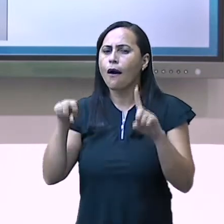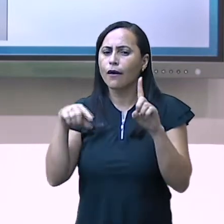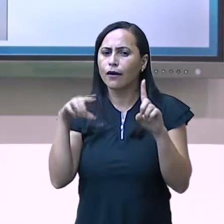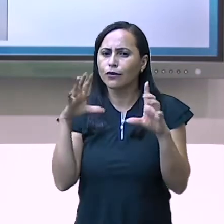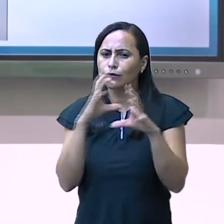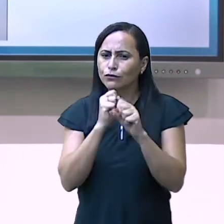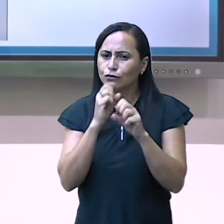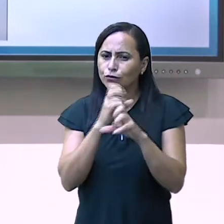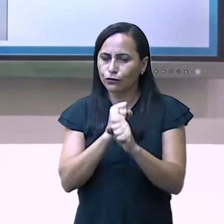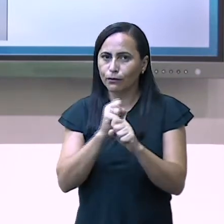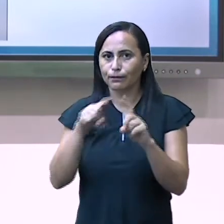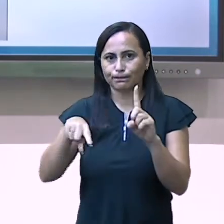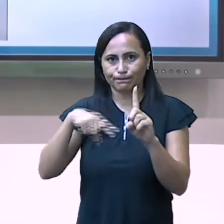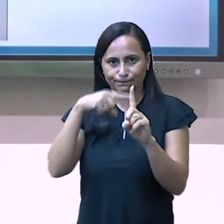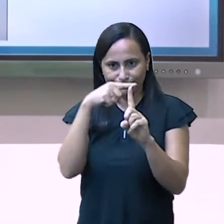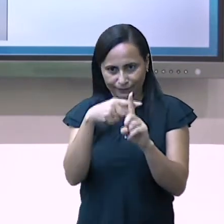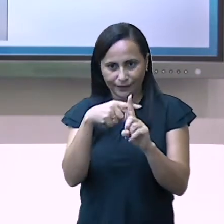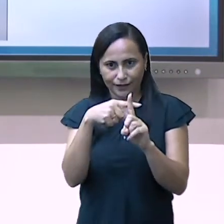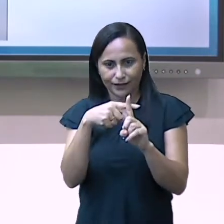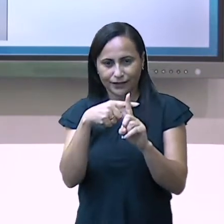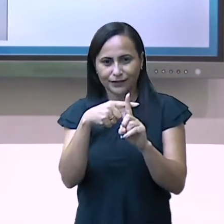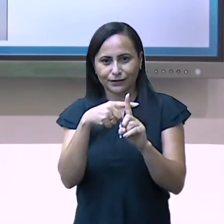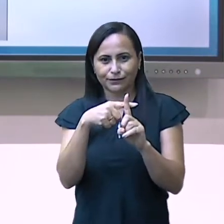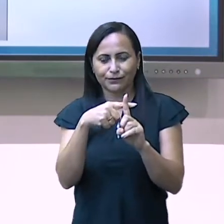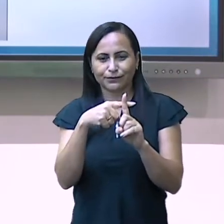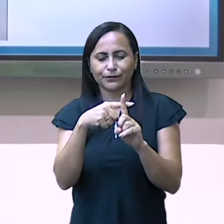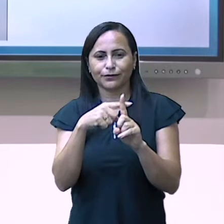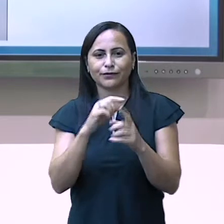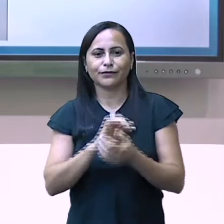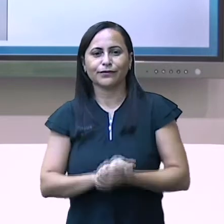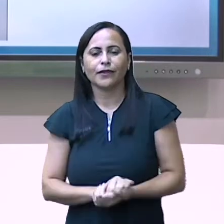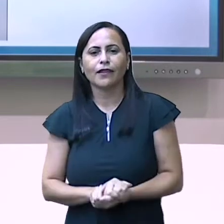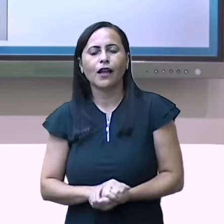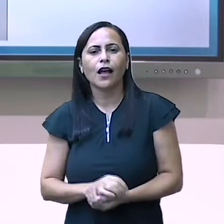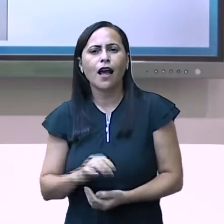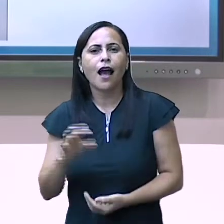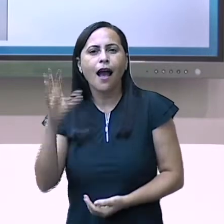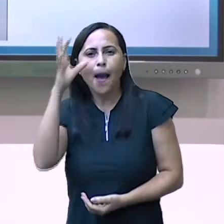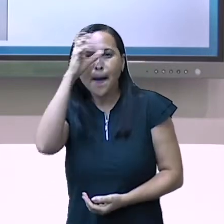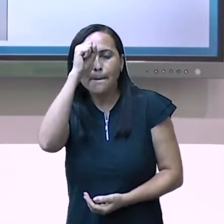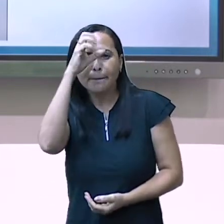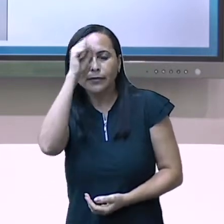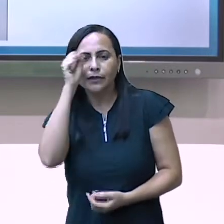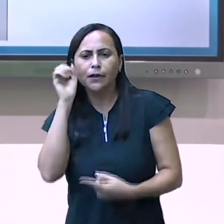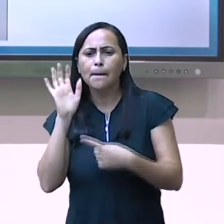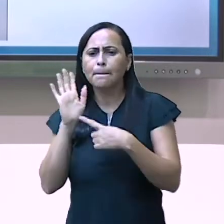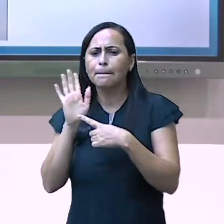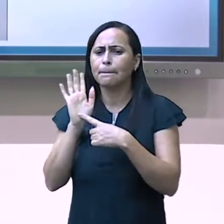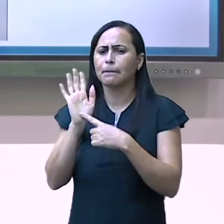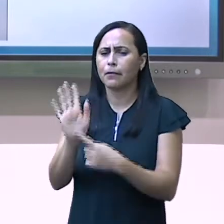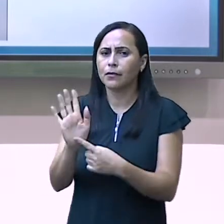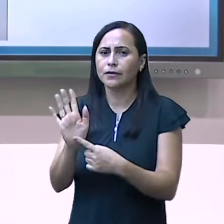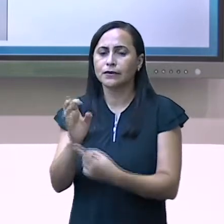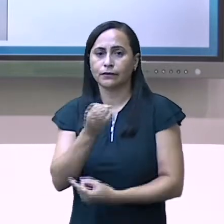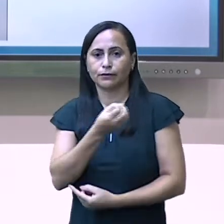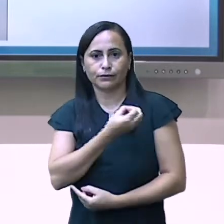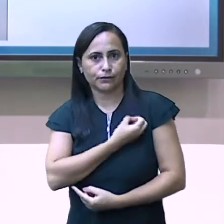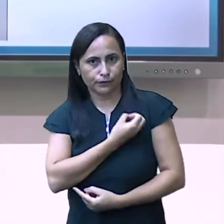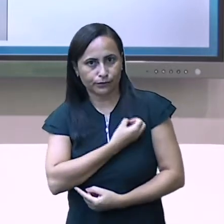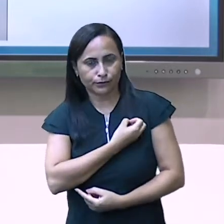Mas pouquíssimo com adição. É mais mesmo aprender a representar os números.